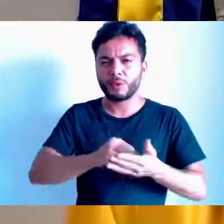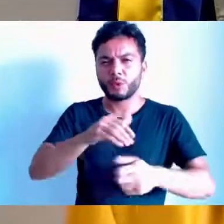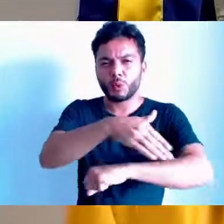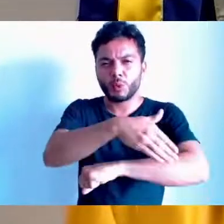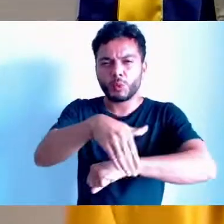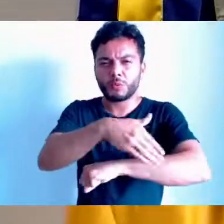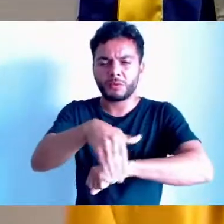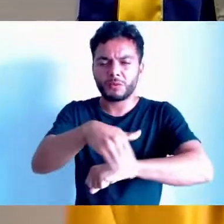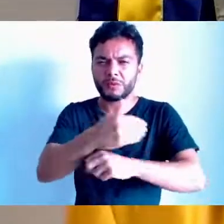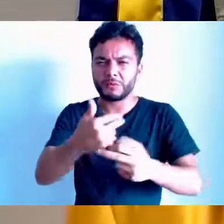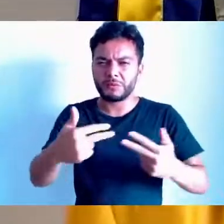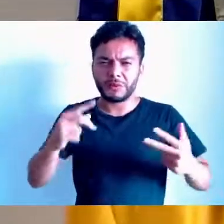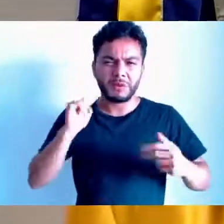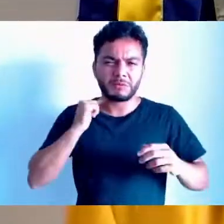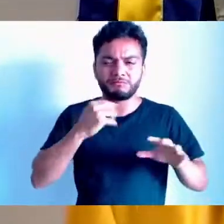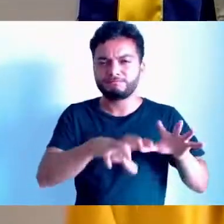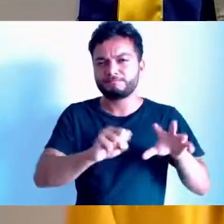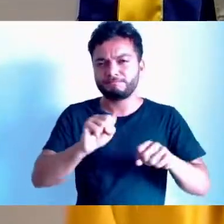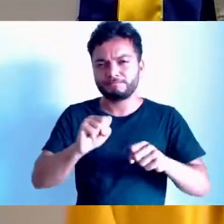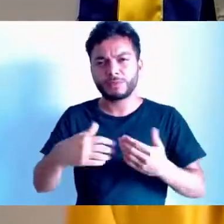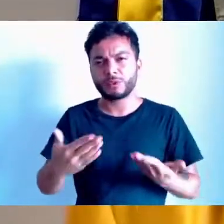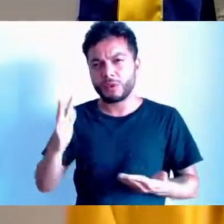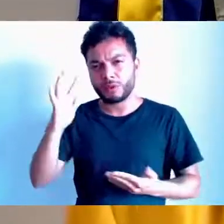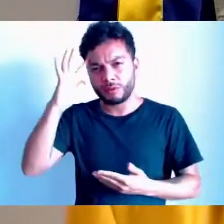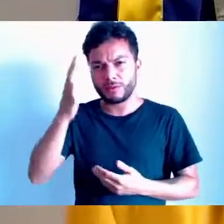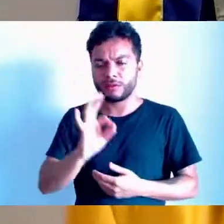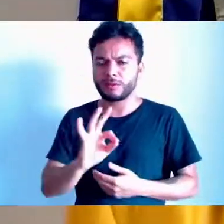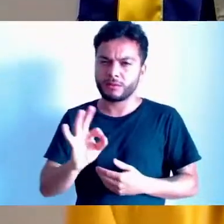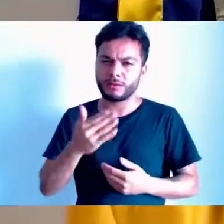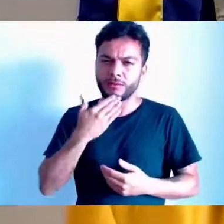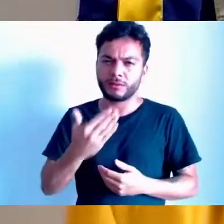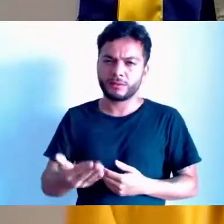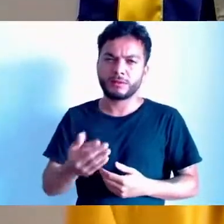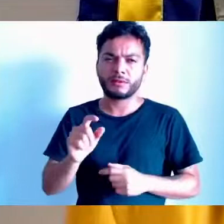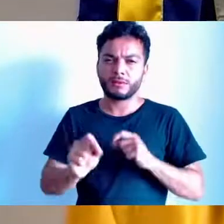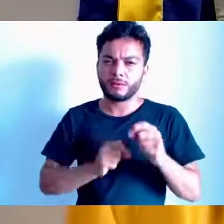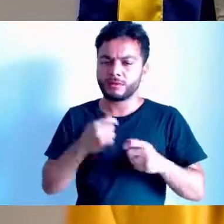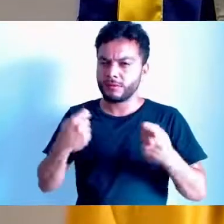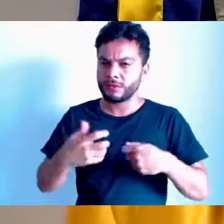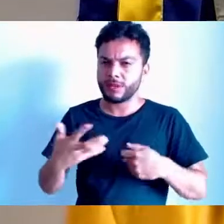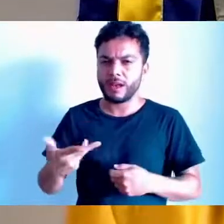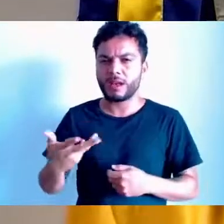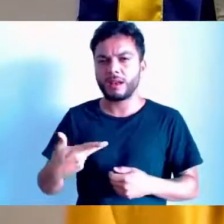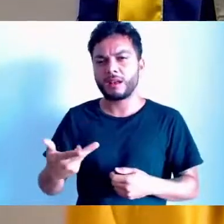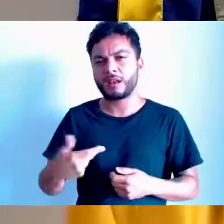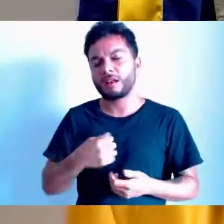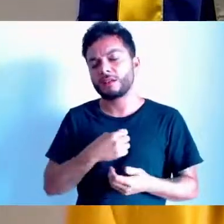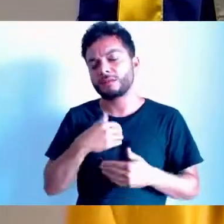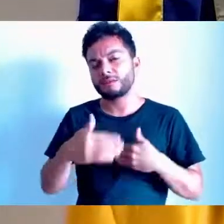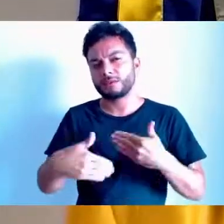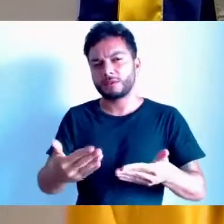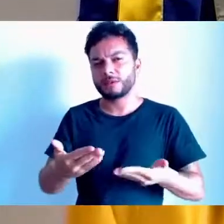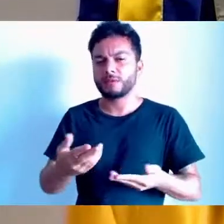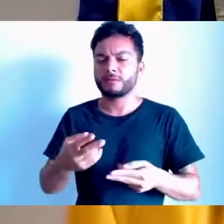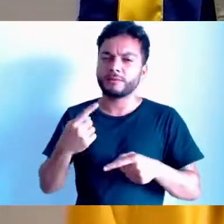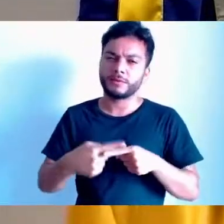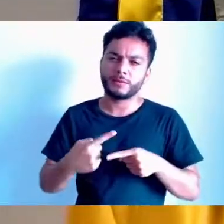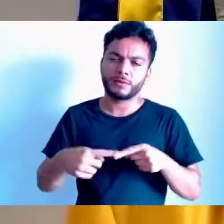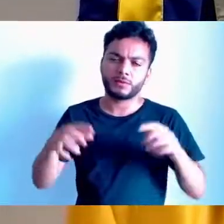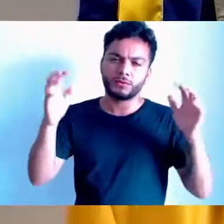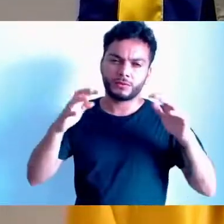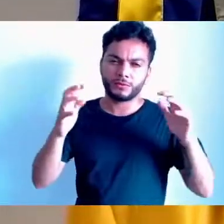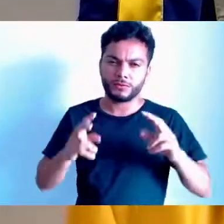Então, eu peço encarecidamente ao Executivo Municipal que dê celeridade a esse processo, porque as chuvas, infelizmente, continuam.